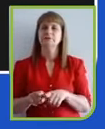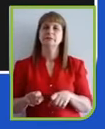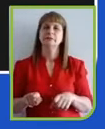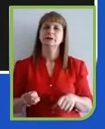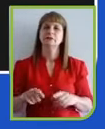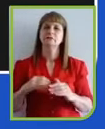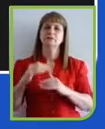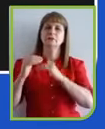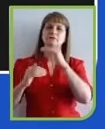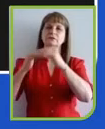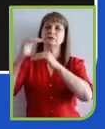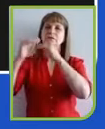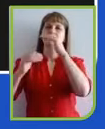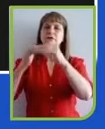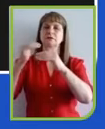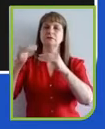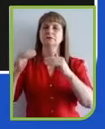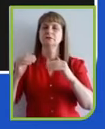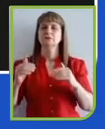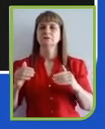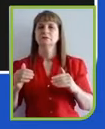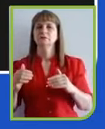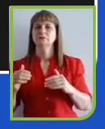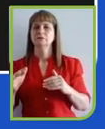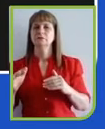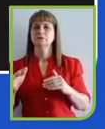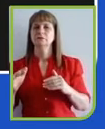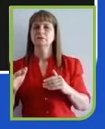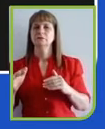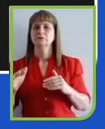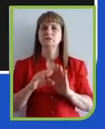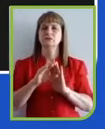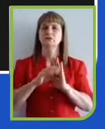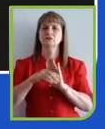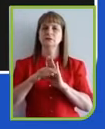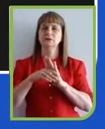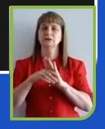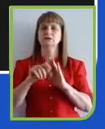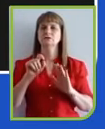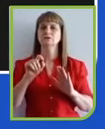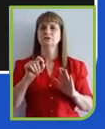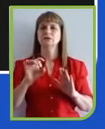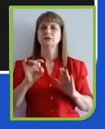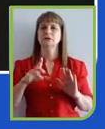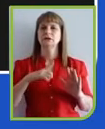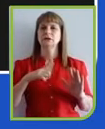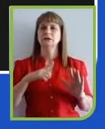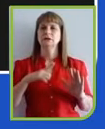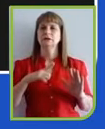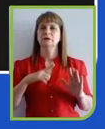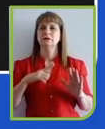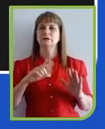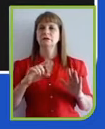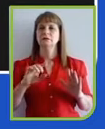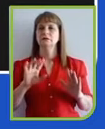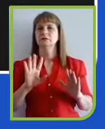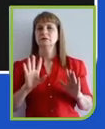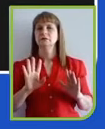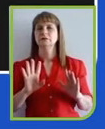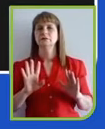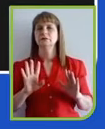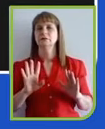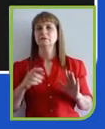naturais. Já há um consenso de que apenas zerar não bastará. Então, é